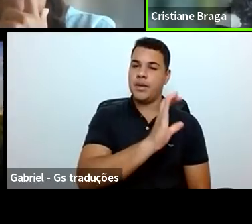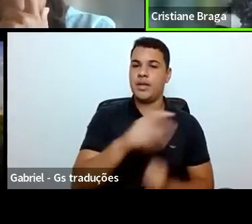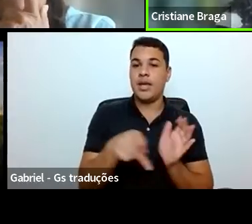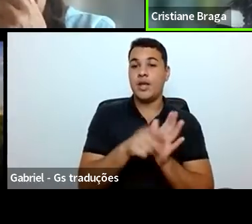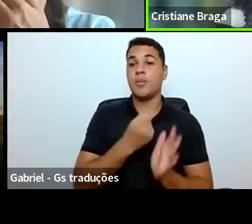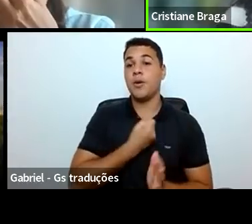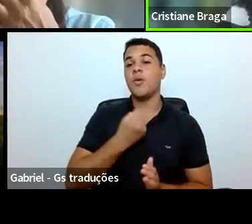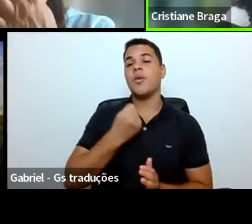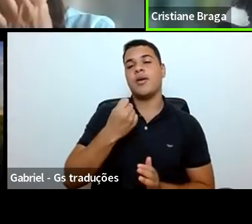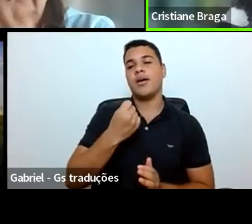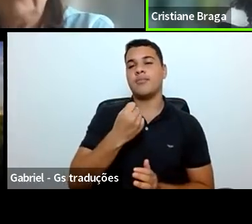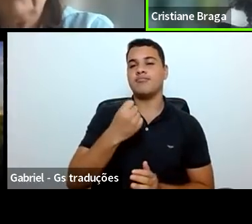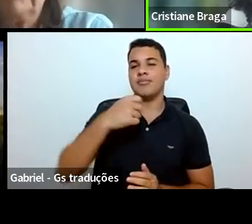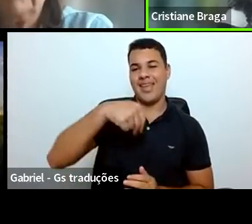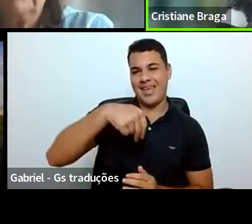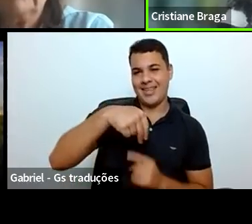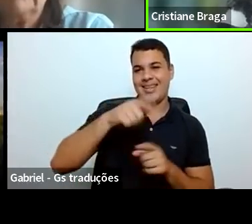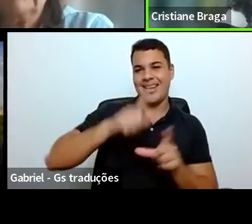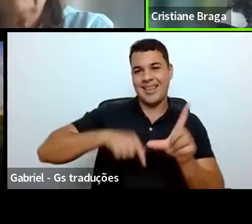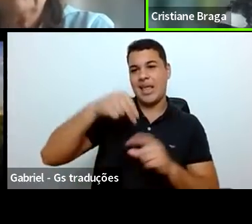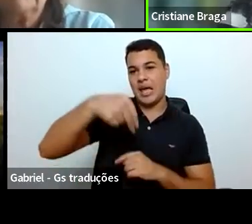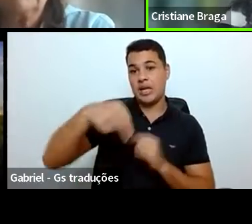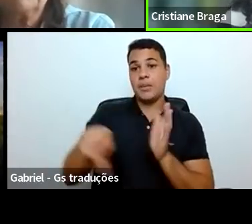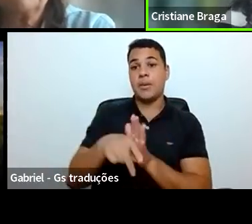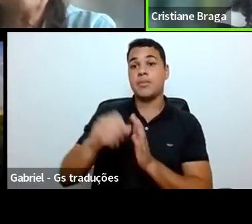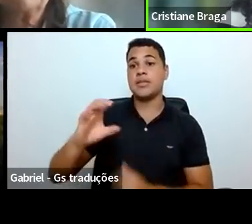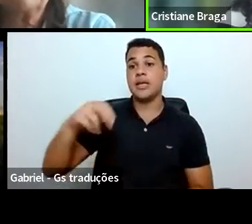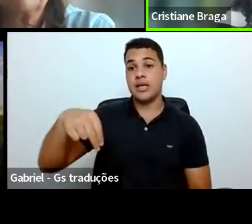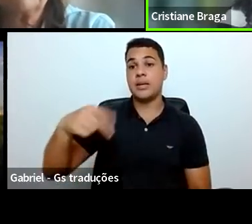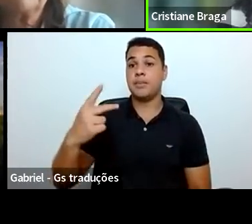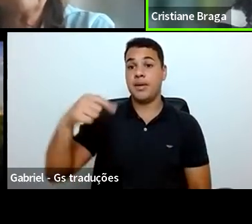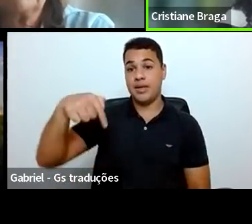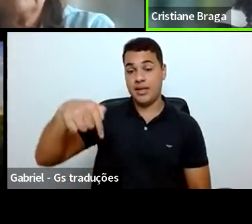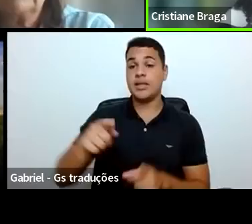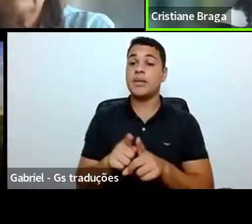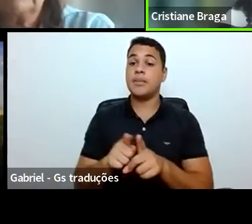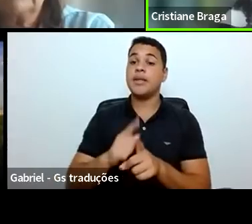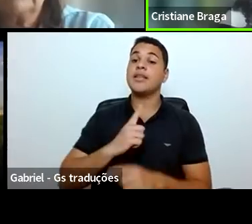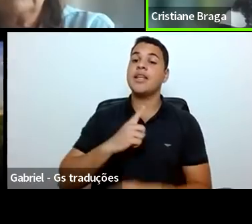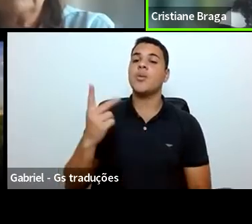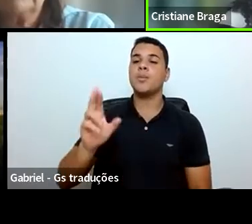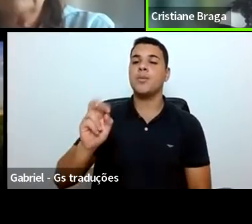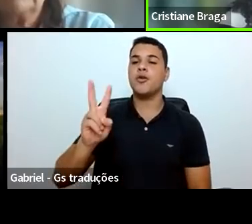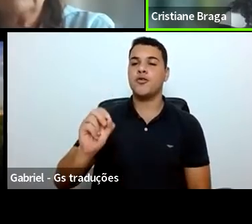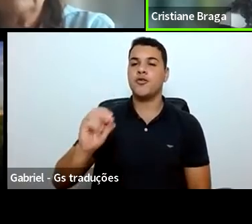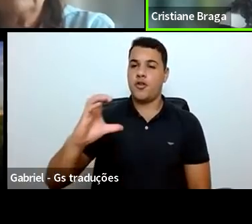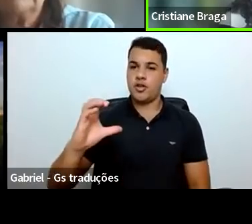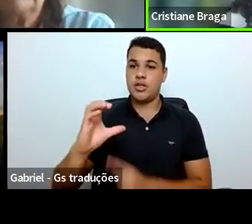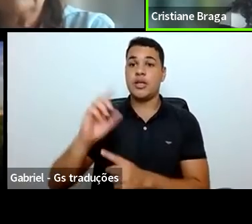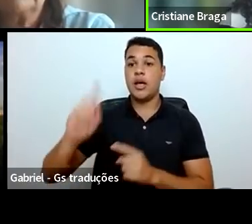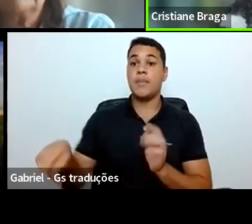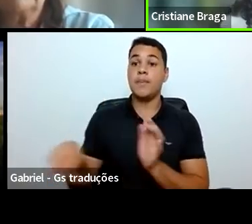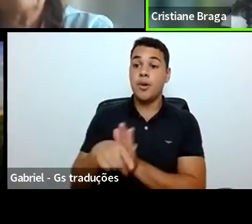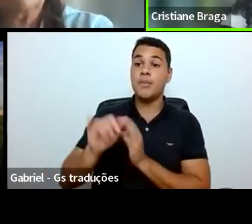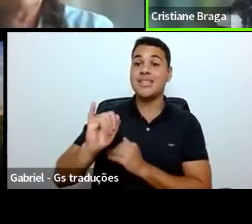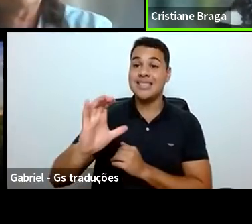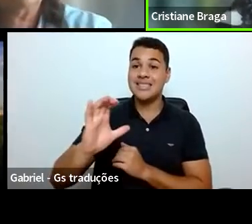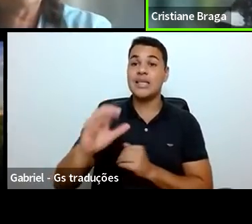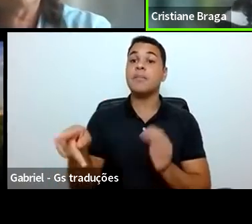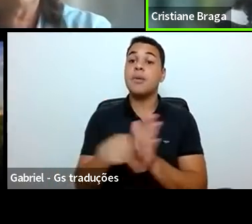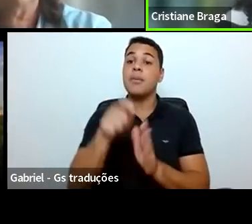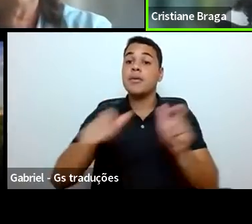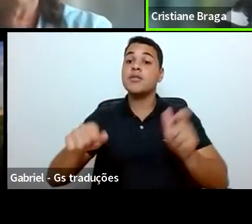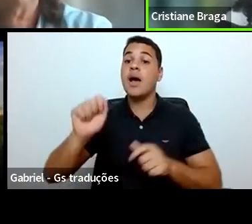Científica, mais conhecido como PROVOC, um programa pioneiro de iniciação científica para alunos de ensino médio,